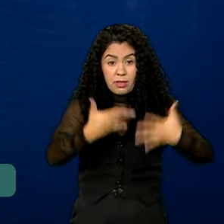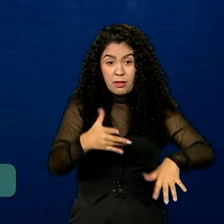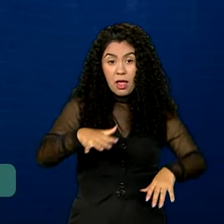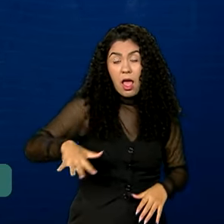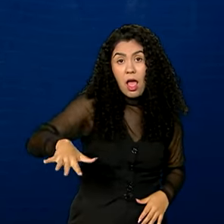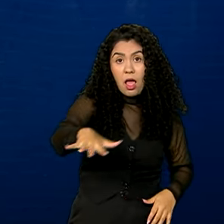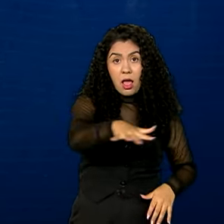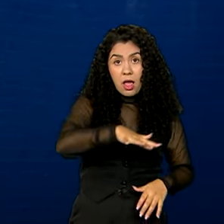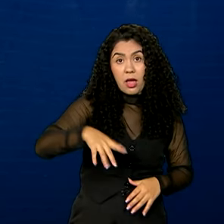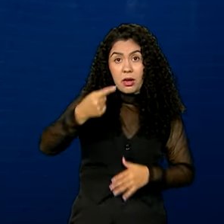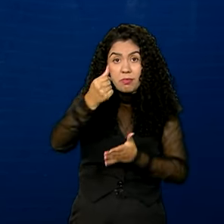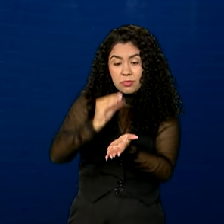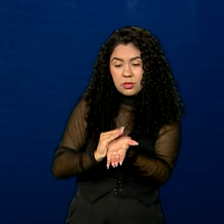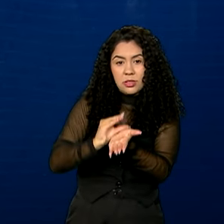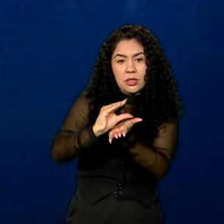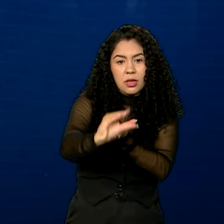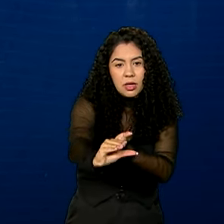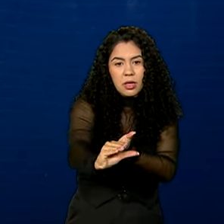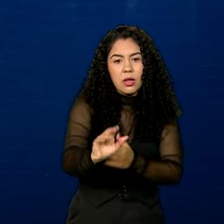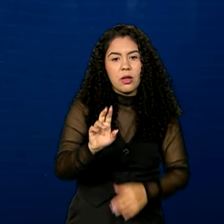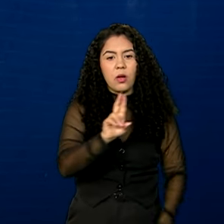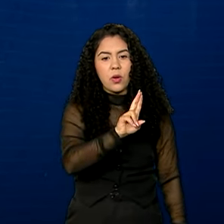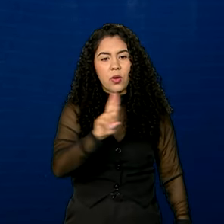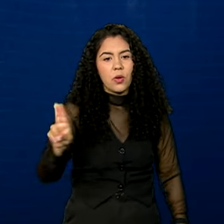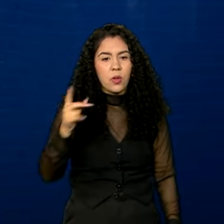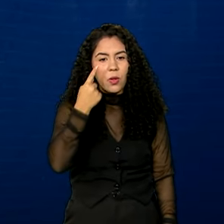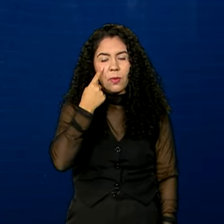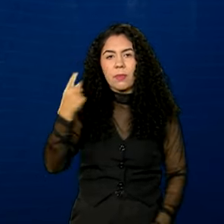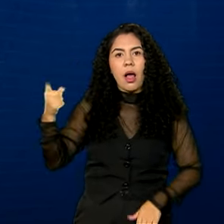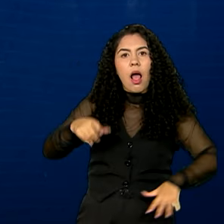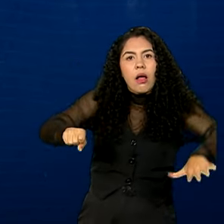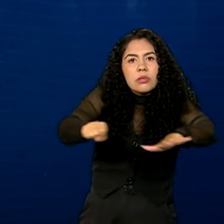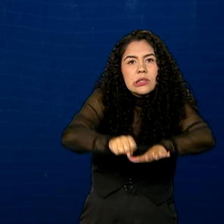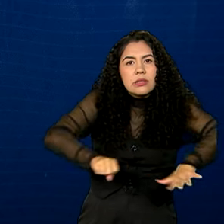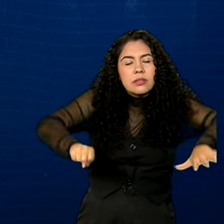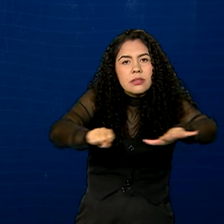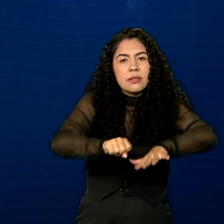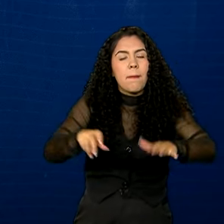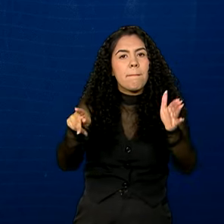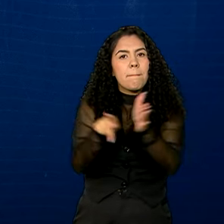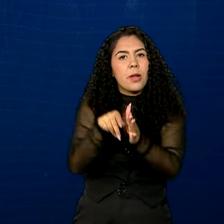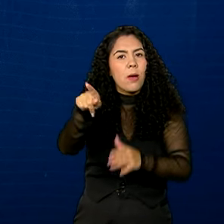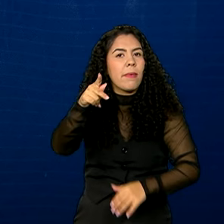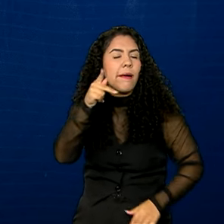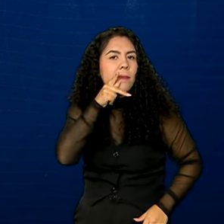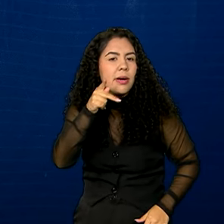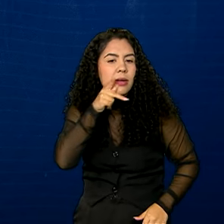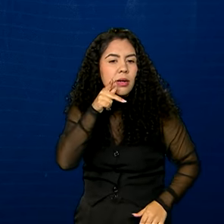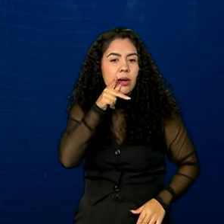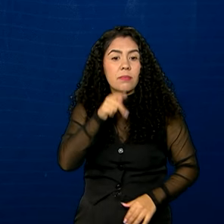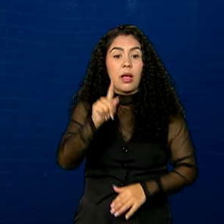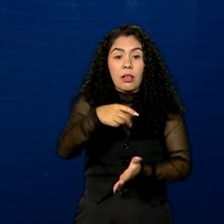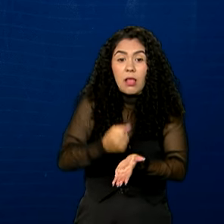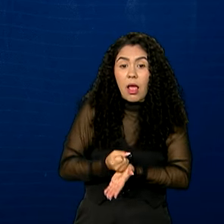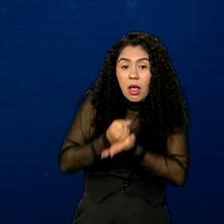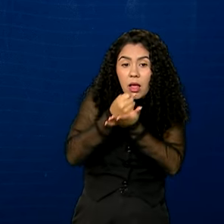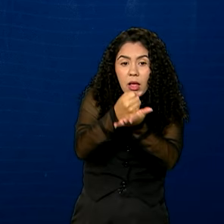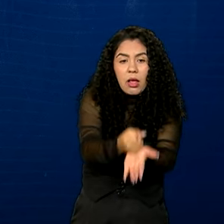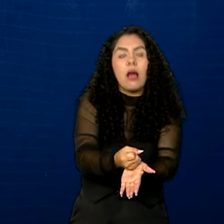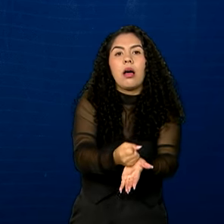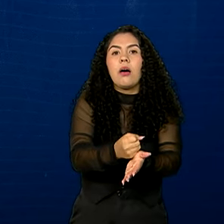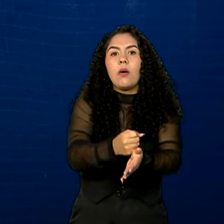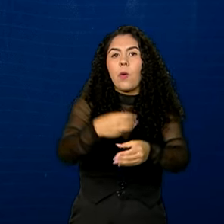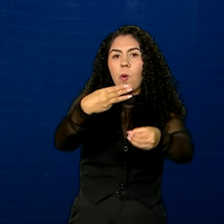do empreendimento é a chamada Meso-Região do Agreste Paraibano. Diretamente serão beneficiados os